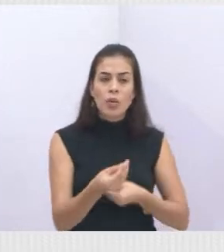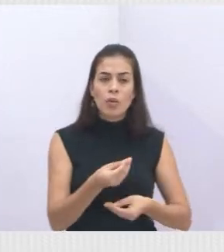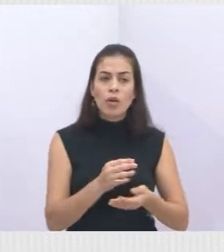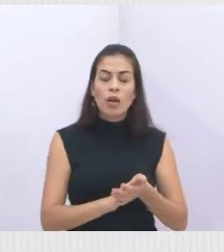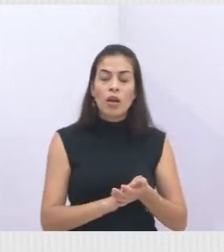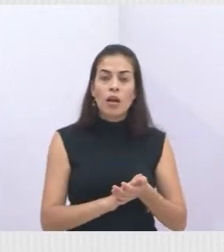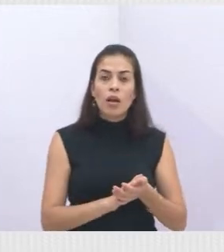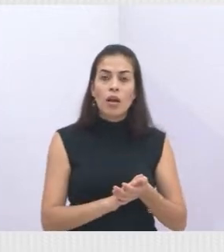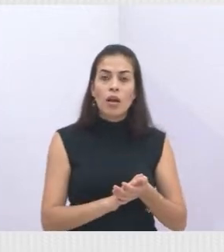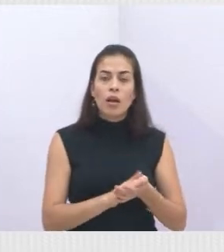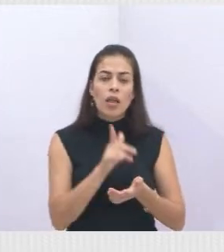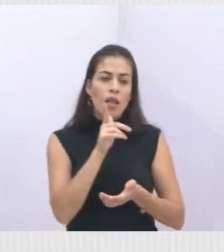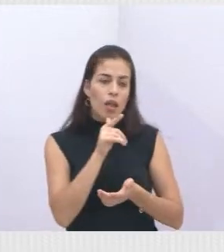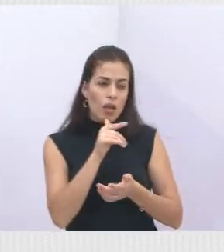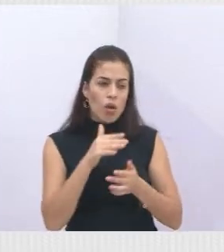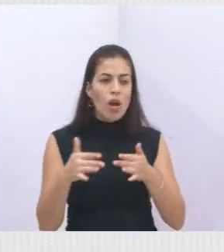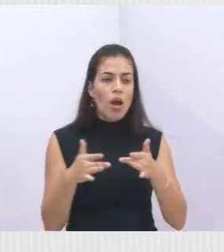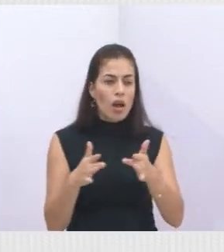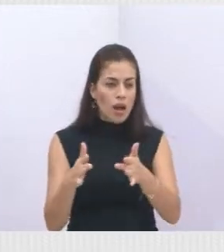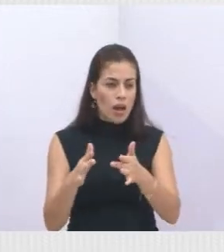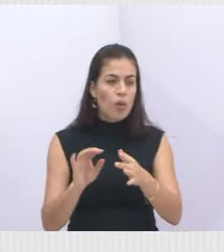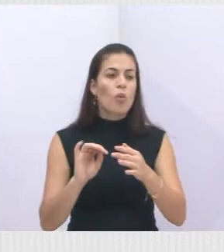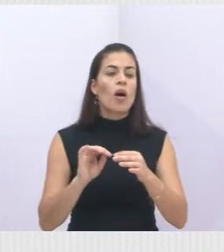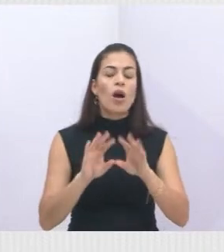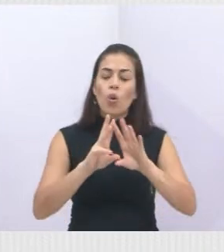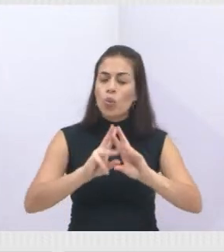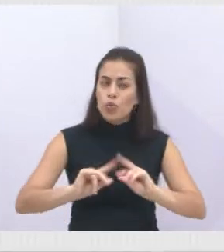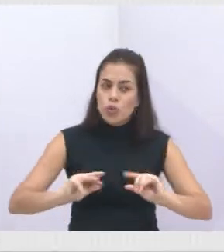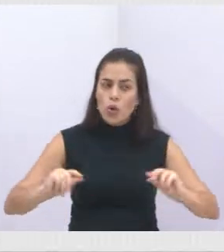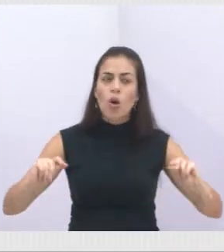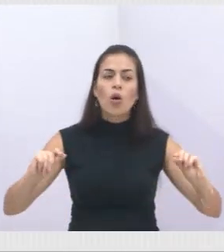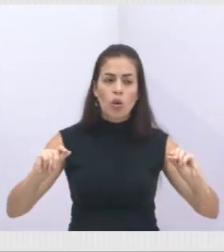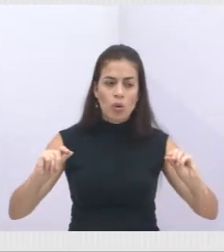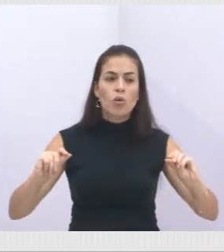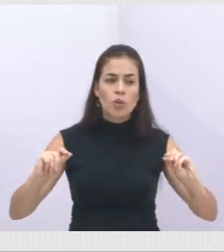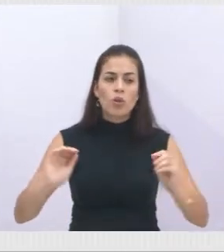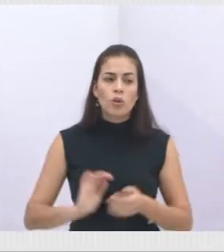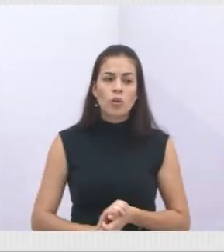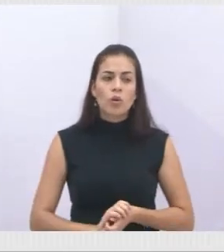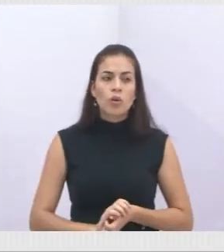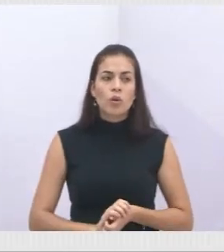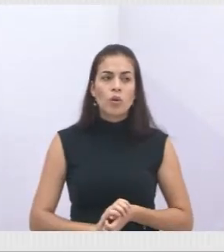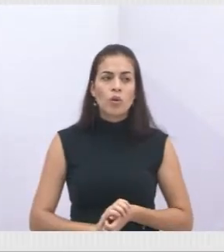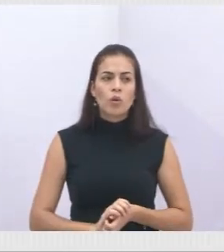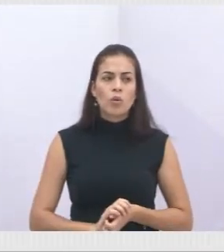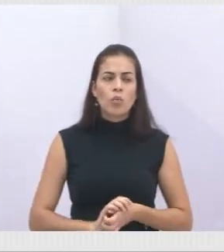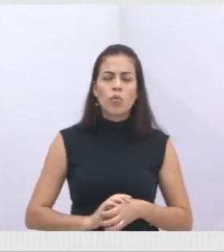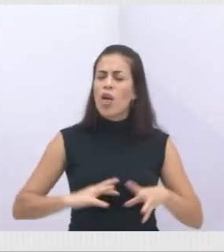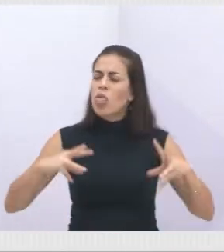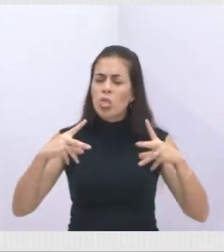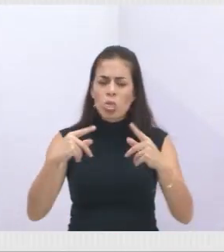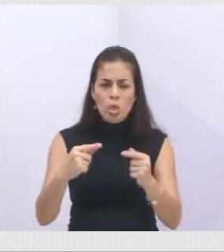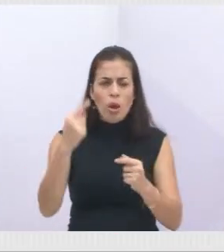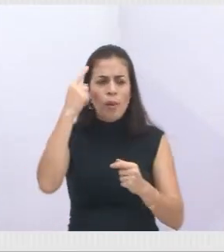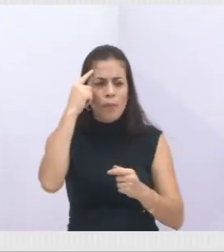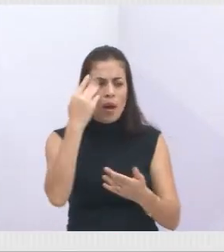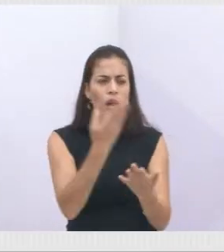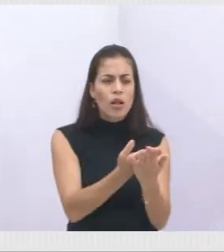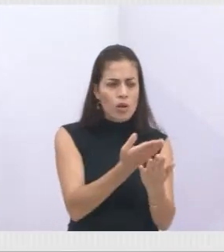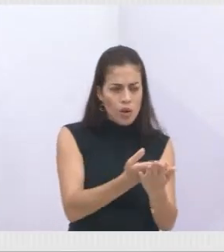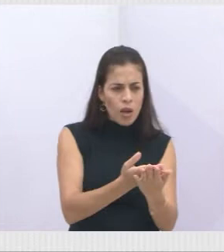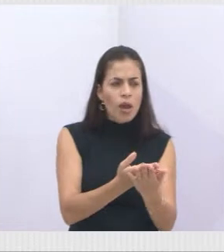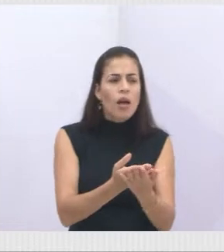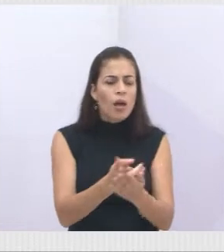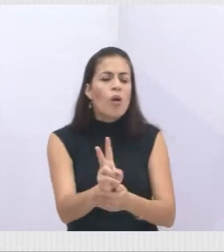hidrográfica, a nossa rede hidrográfica, todos os cursos d'água. Então, eles identificam a